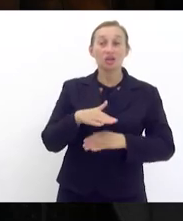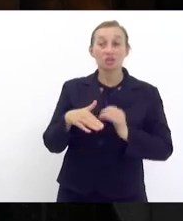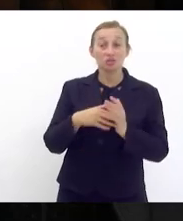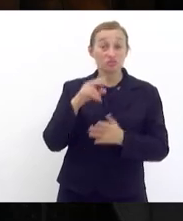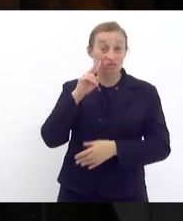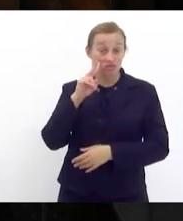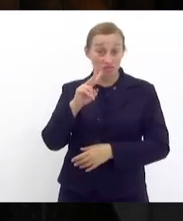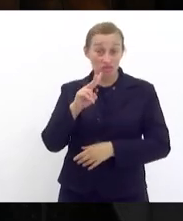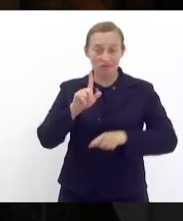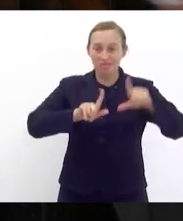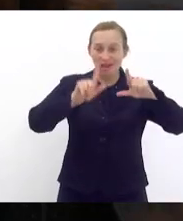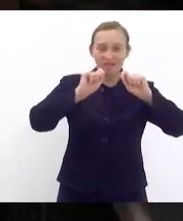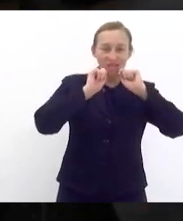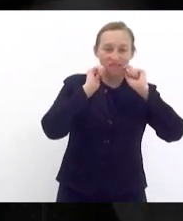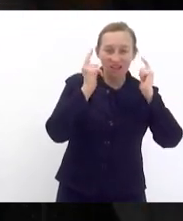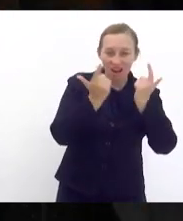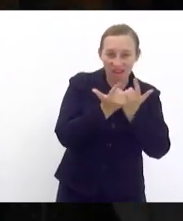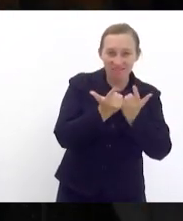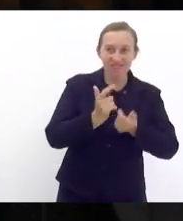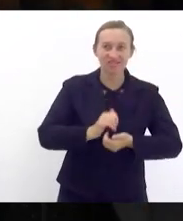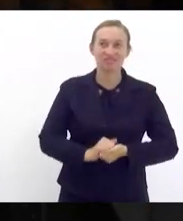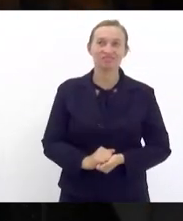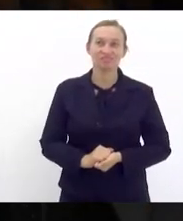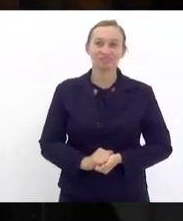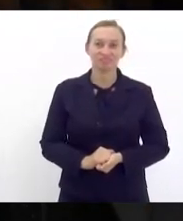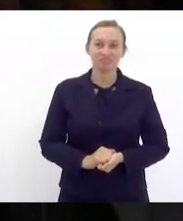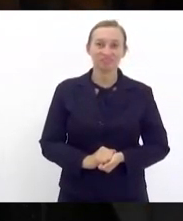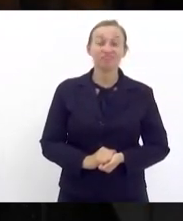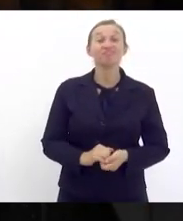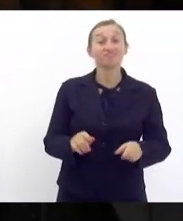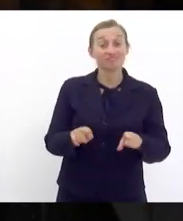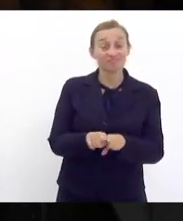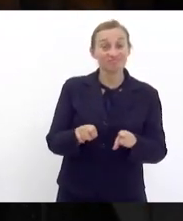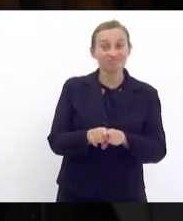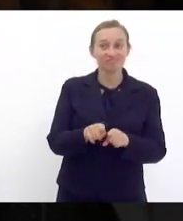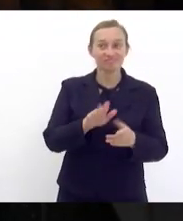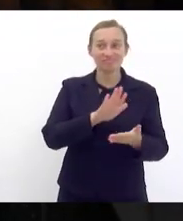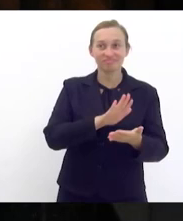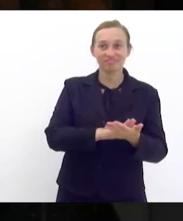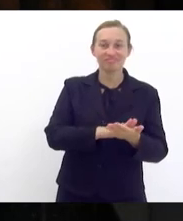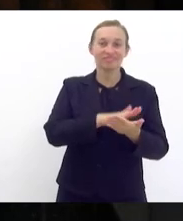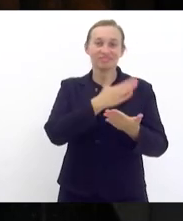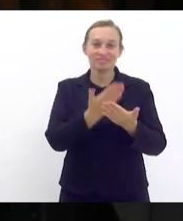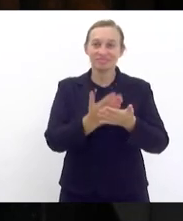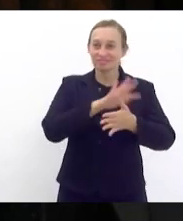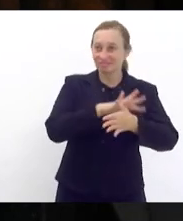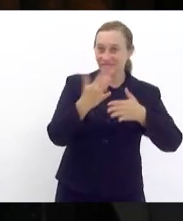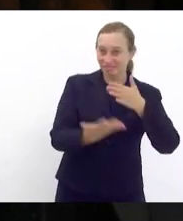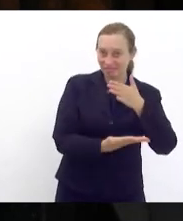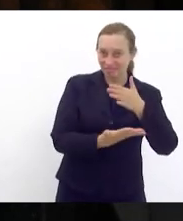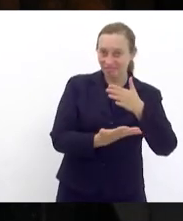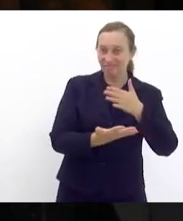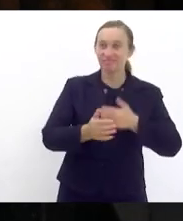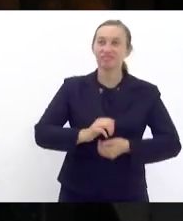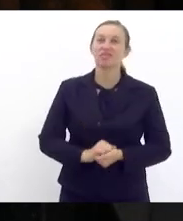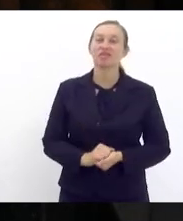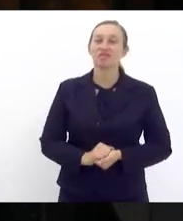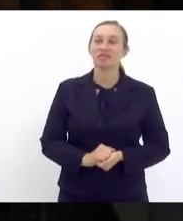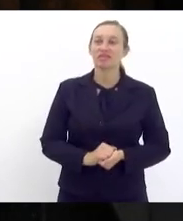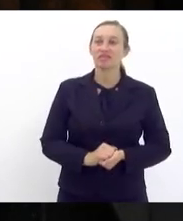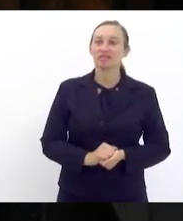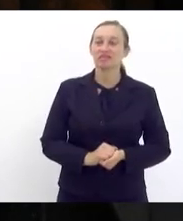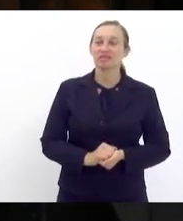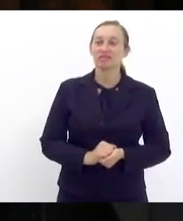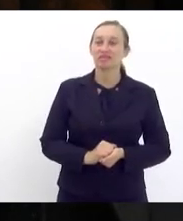da TV Alerj, senhora intérprete da língua de Libras, que